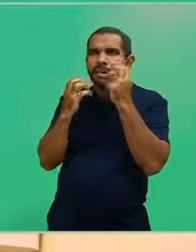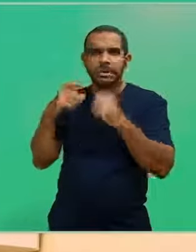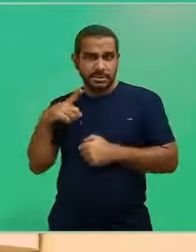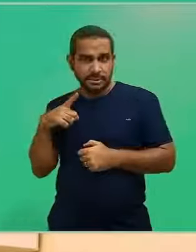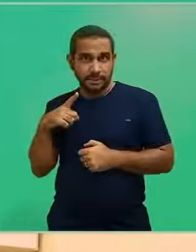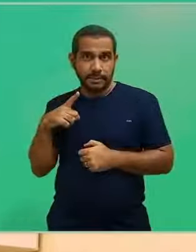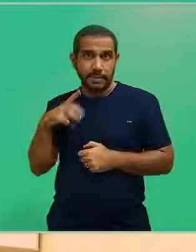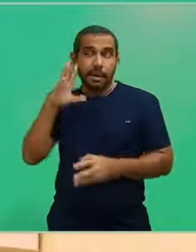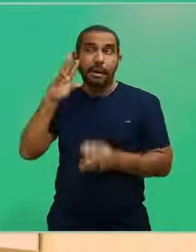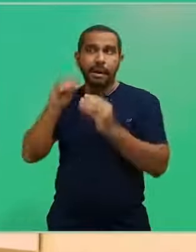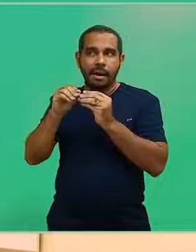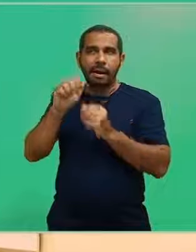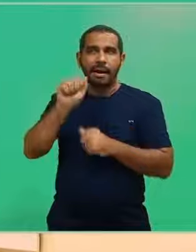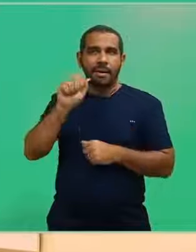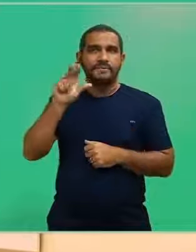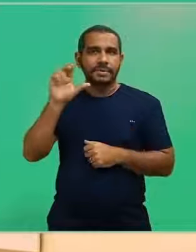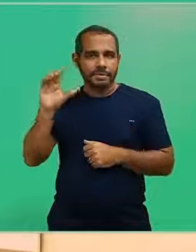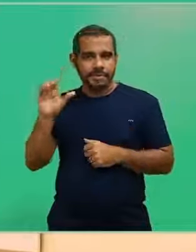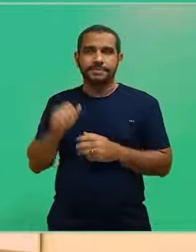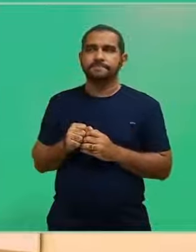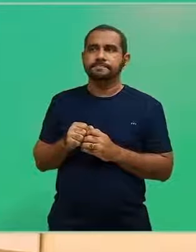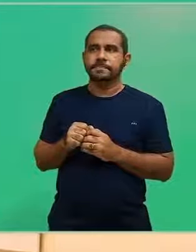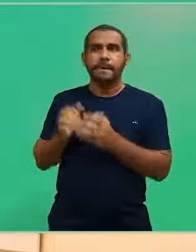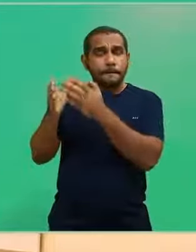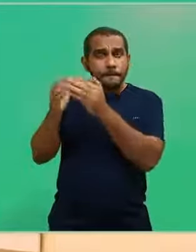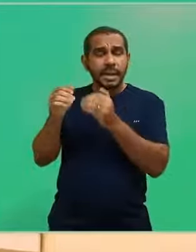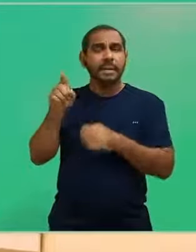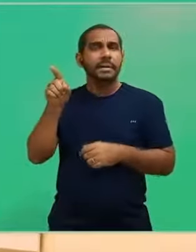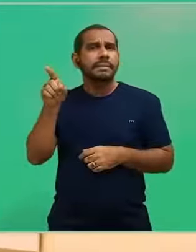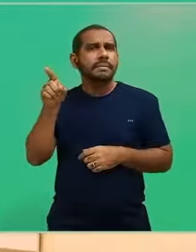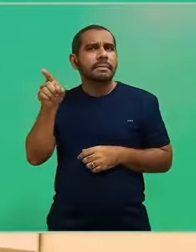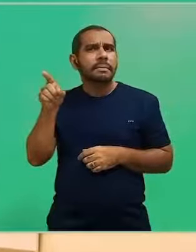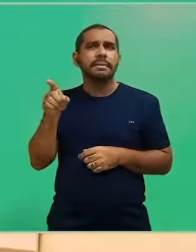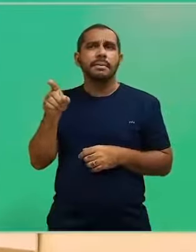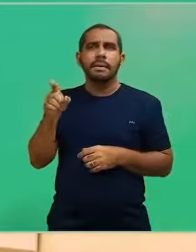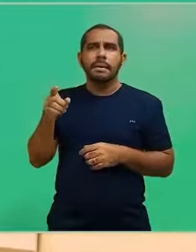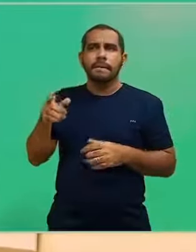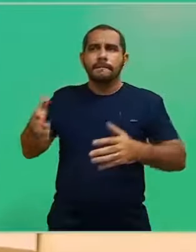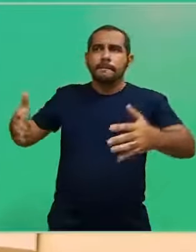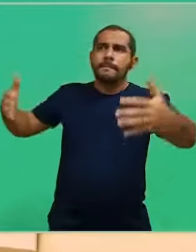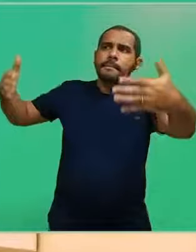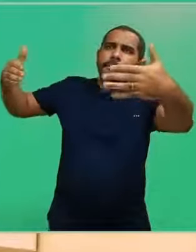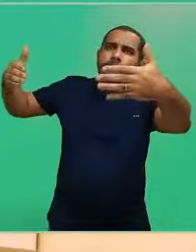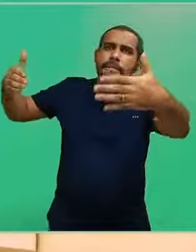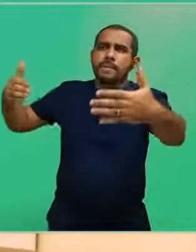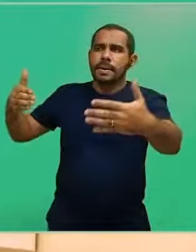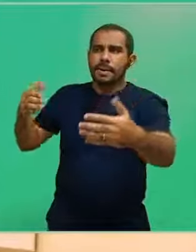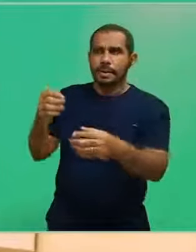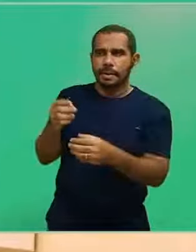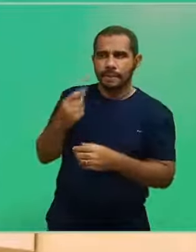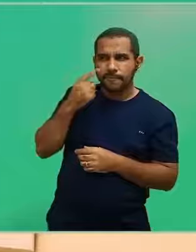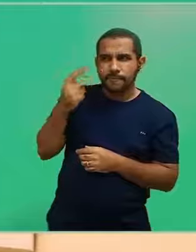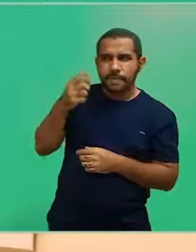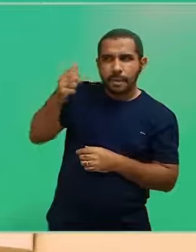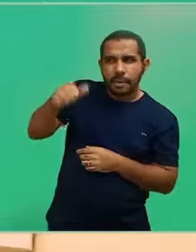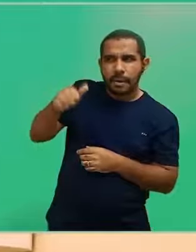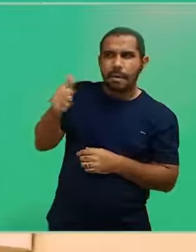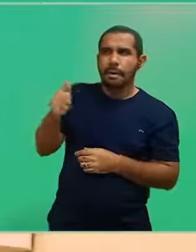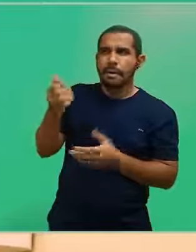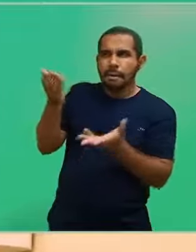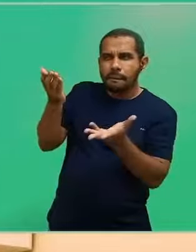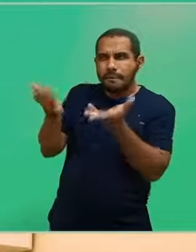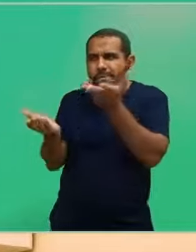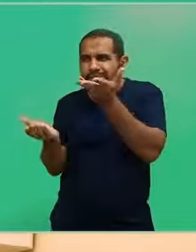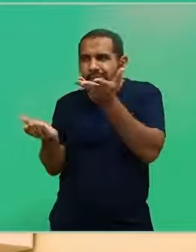assimetria na face, isso é um sinal de AVC. Peça para a pessoa levantar os braços no sentido de abraçar.